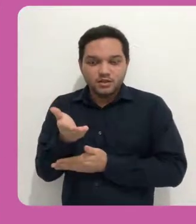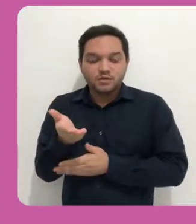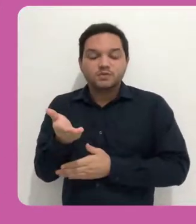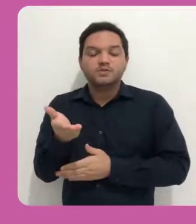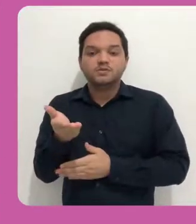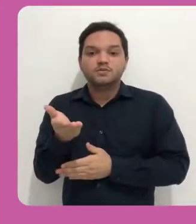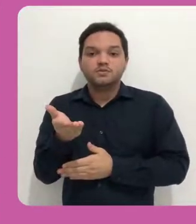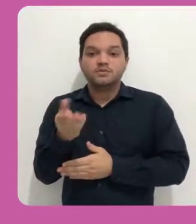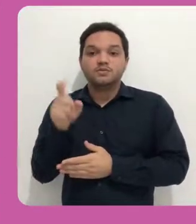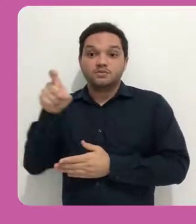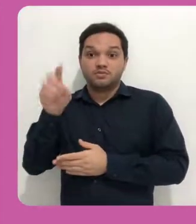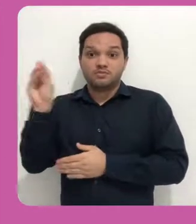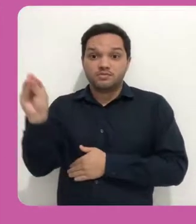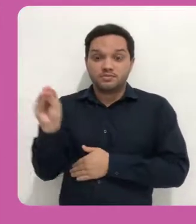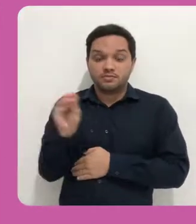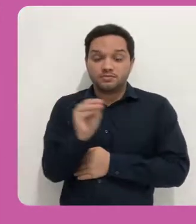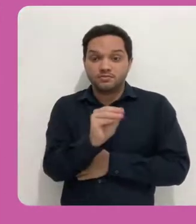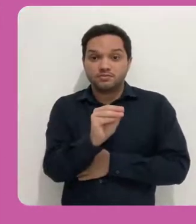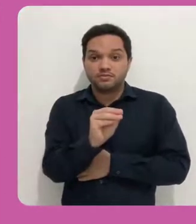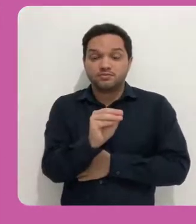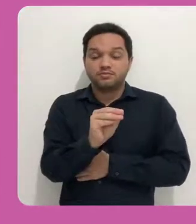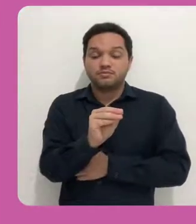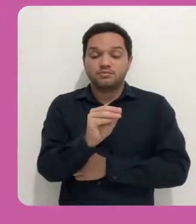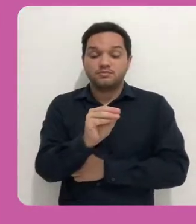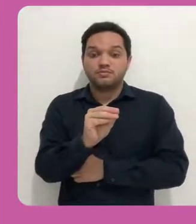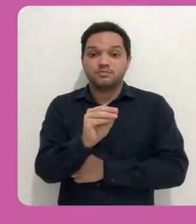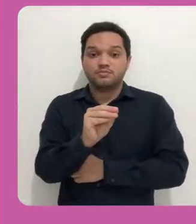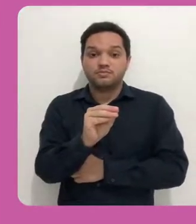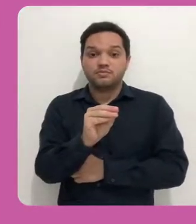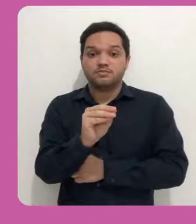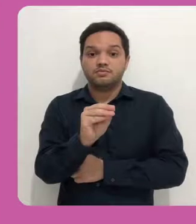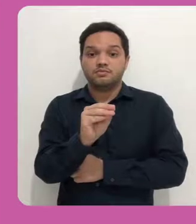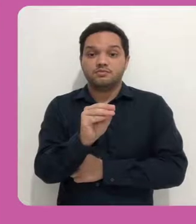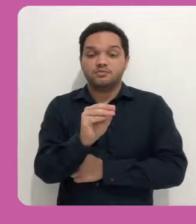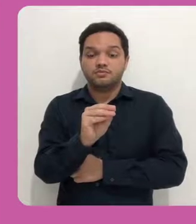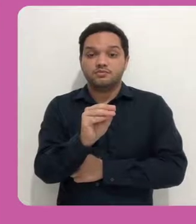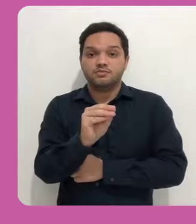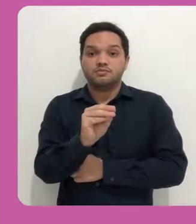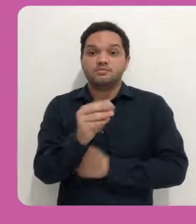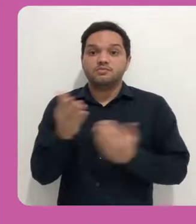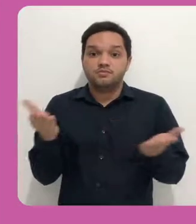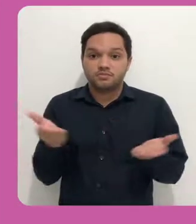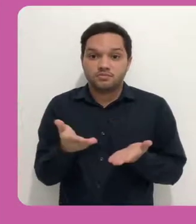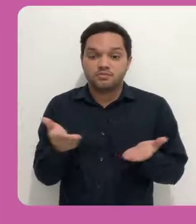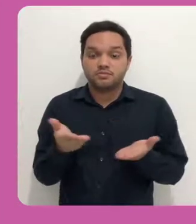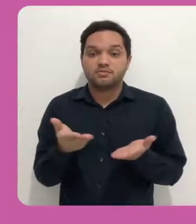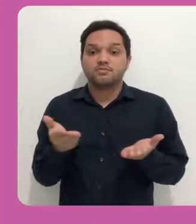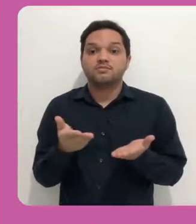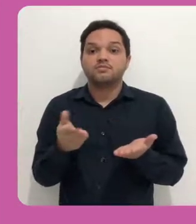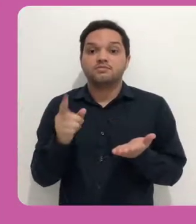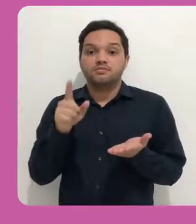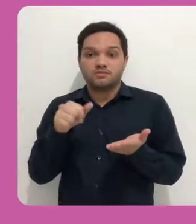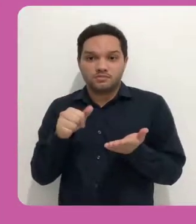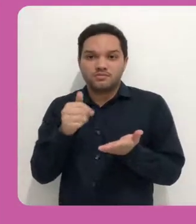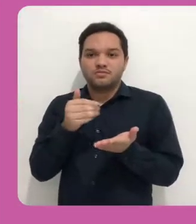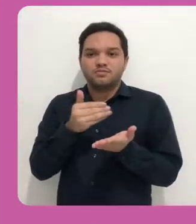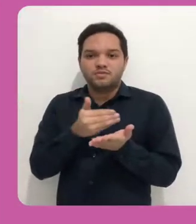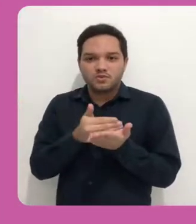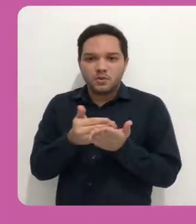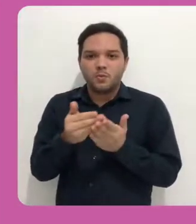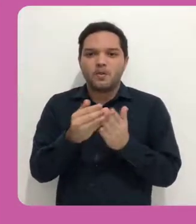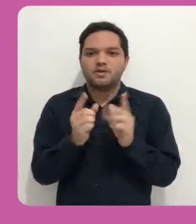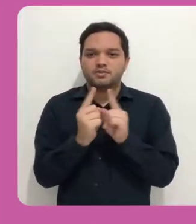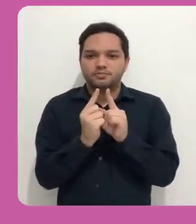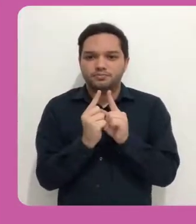ser, ele começa a ser enviado para o seu ambiente, para a sua disciplina, para a sua sala no